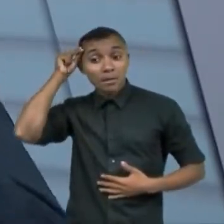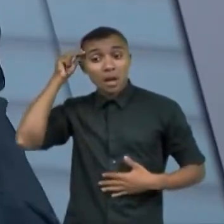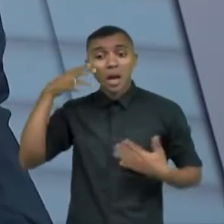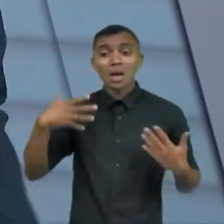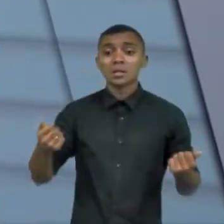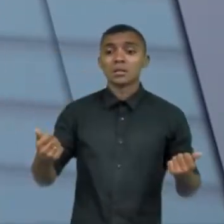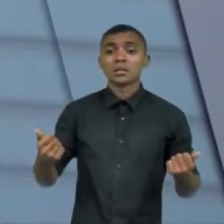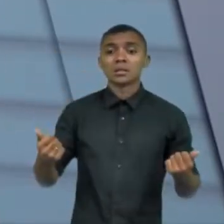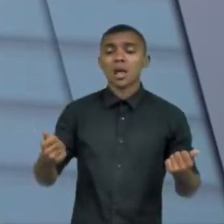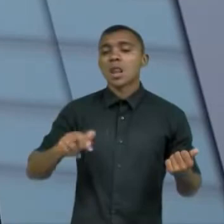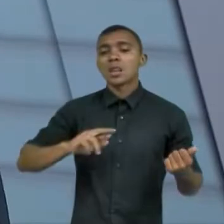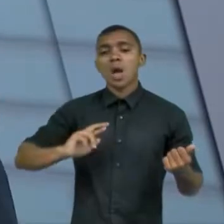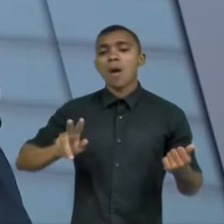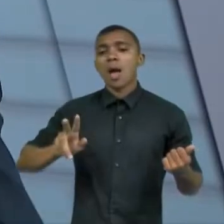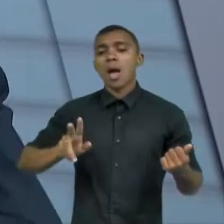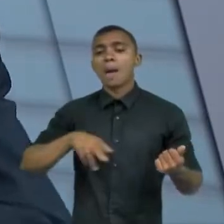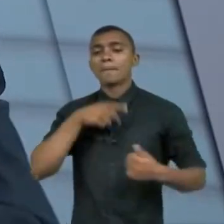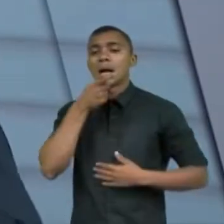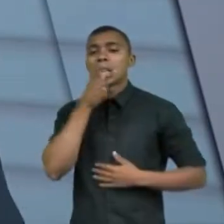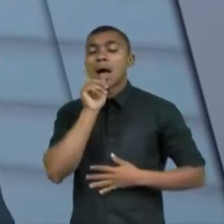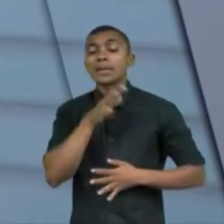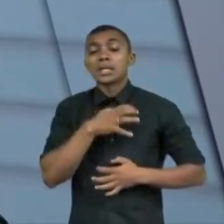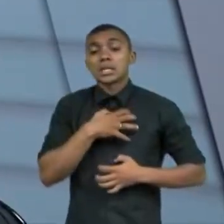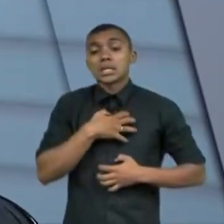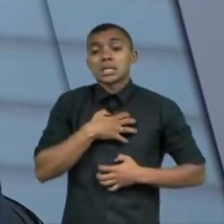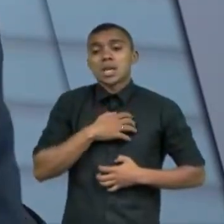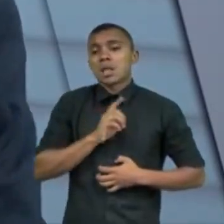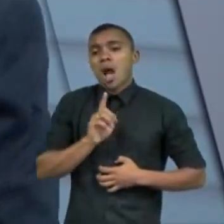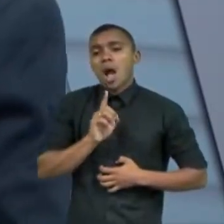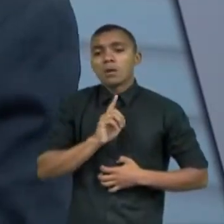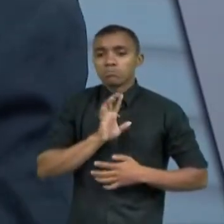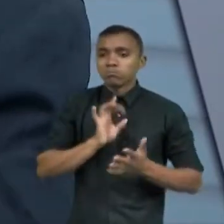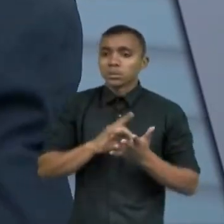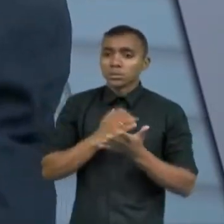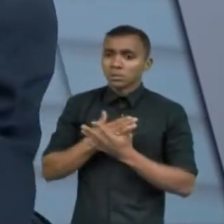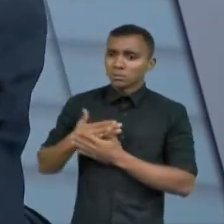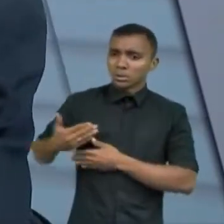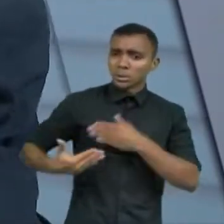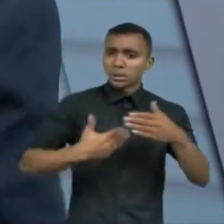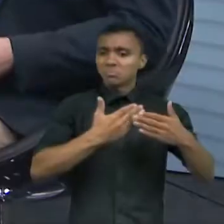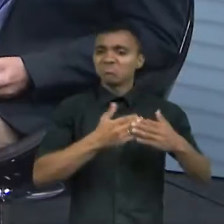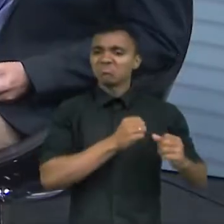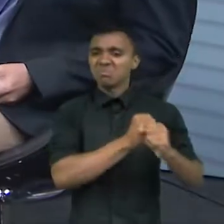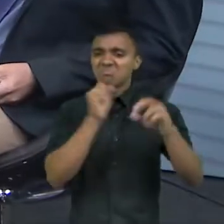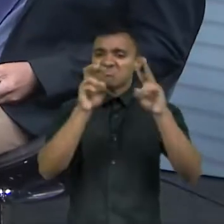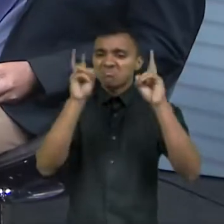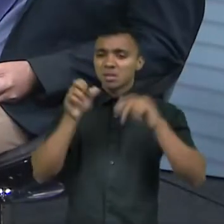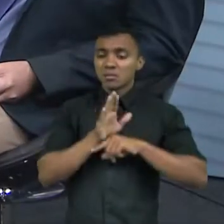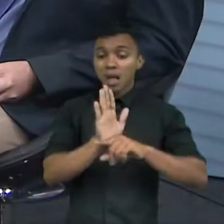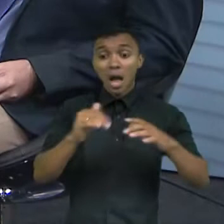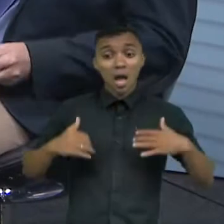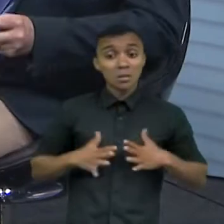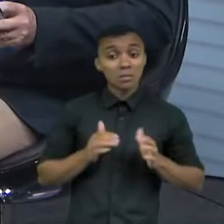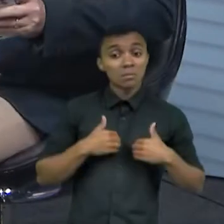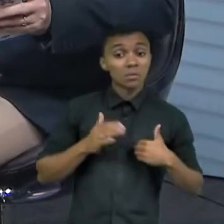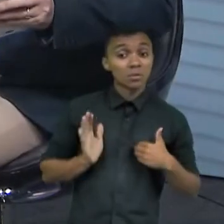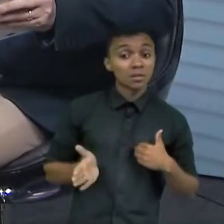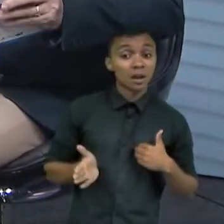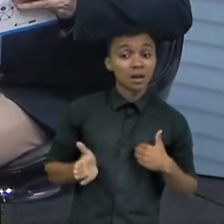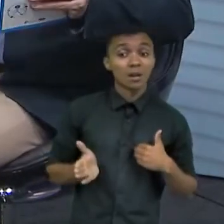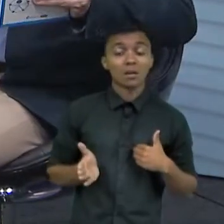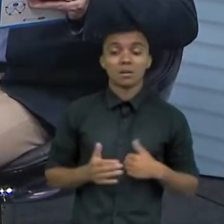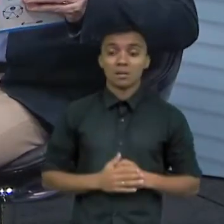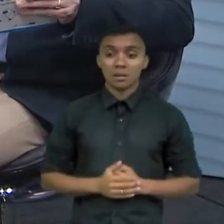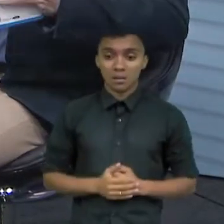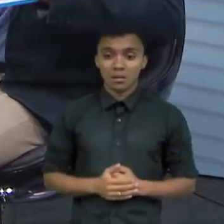não é mais sensível é estar começando a fazer alguma coisa em prol do autista né porque também essa história